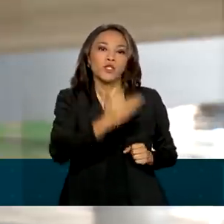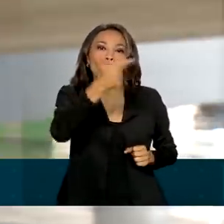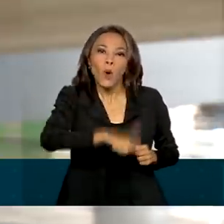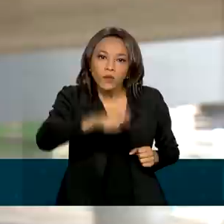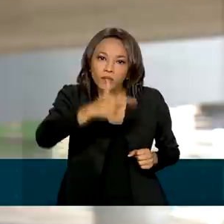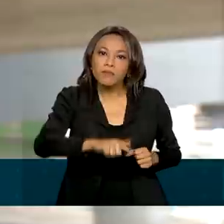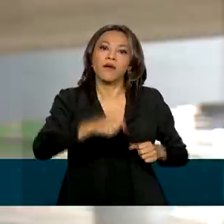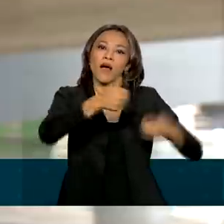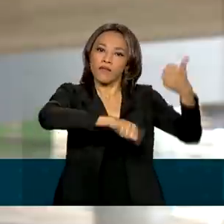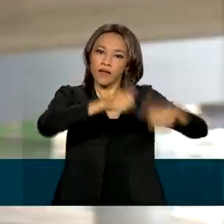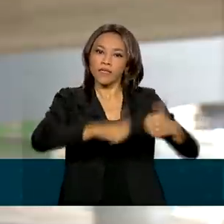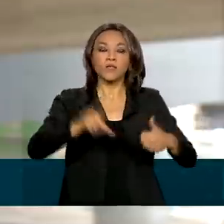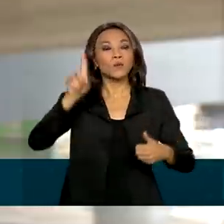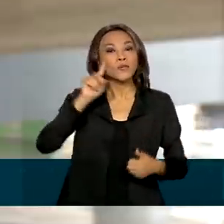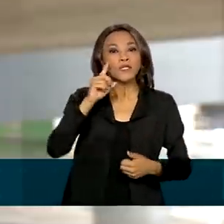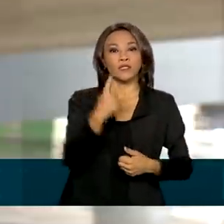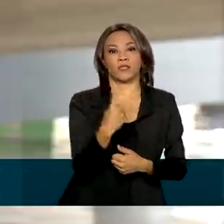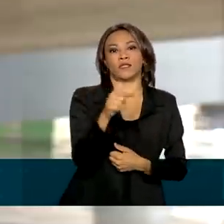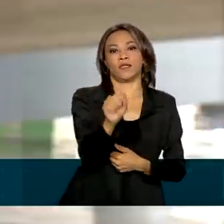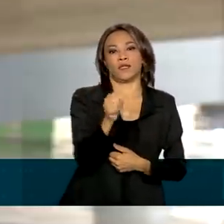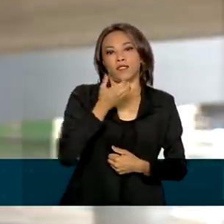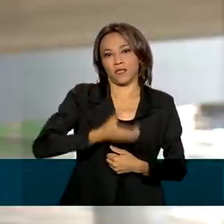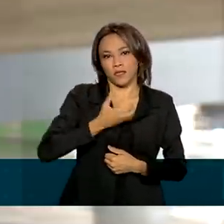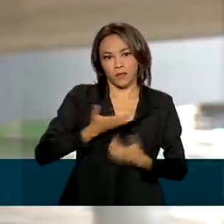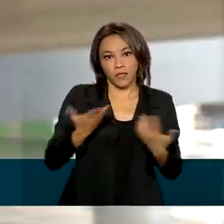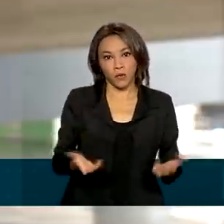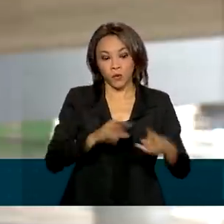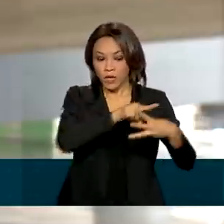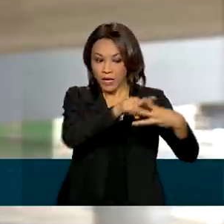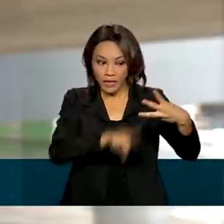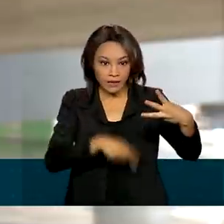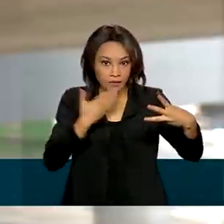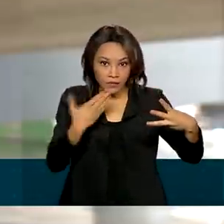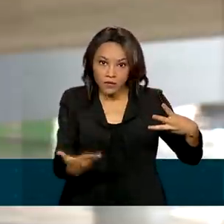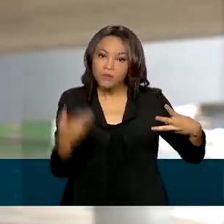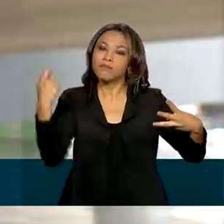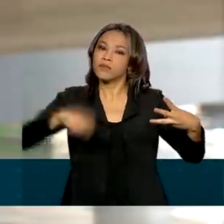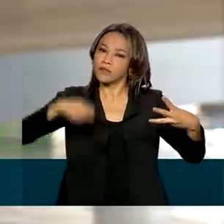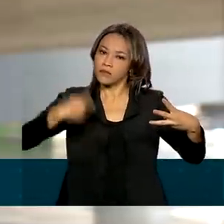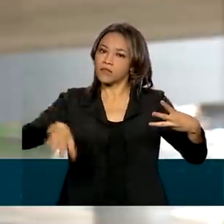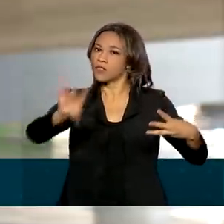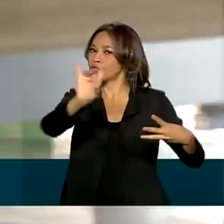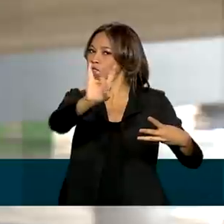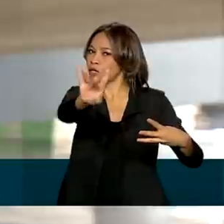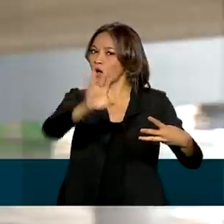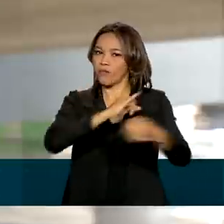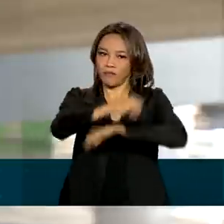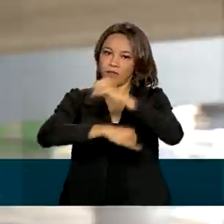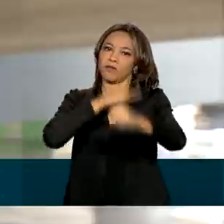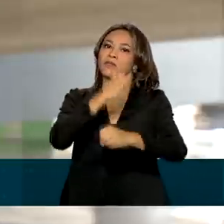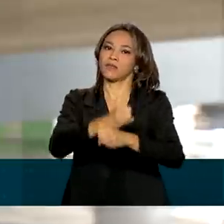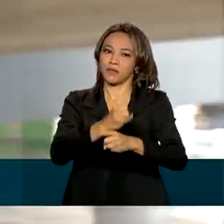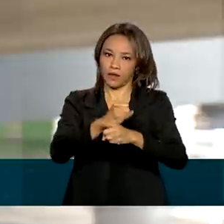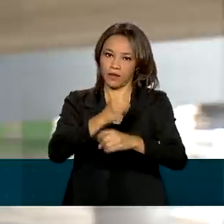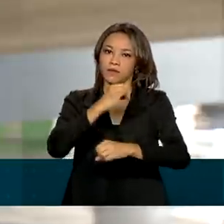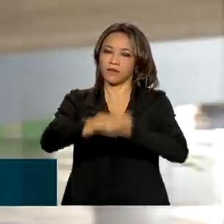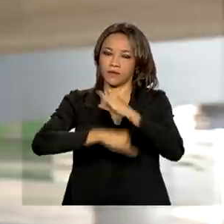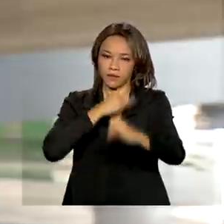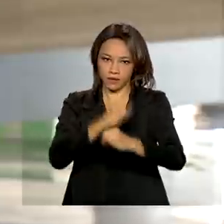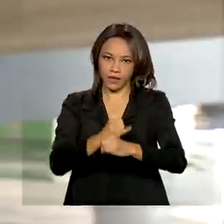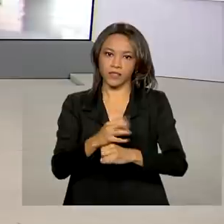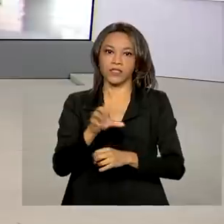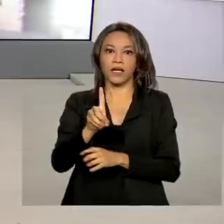partir do dia 17 de dezembro. Atenção, todos os pedidos devem ser feitos apenas pelo site da Dataprev.